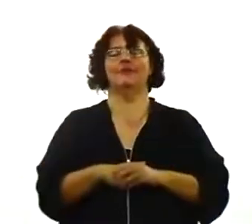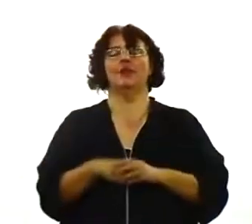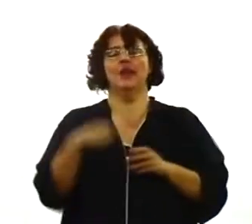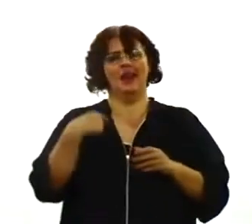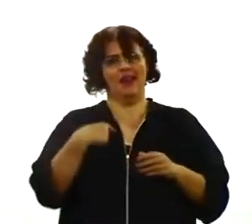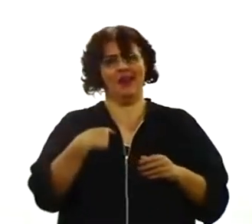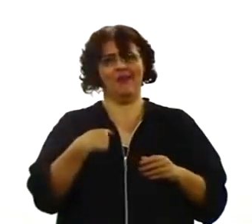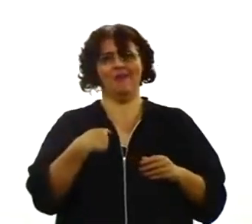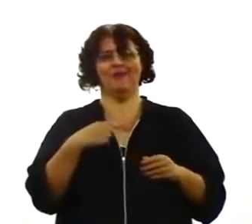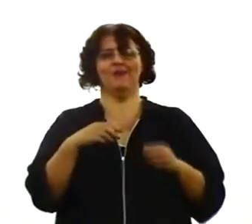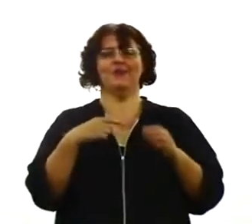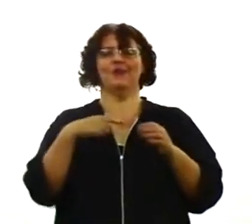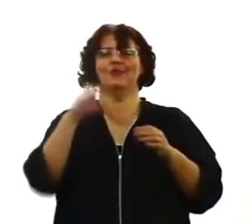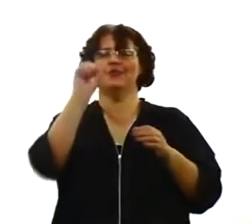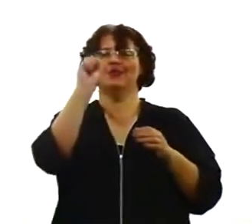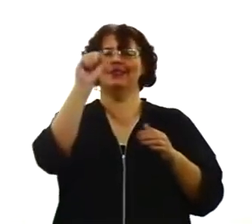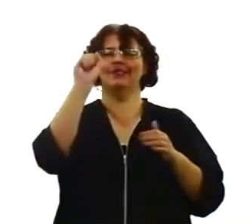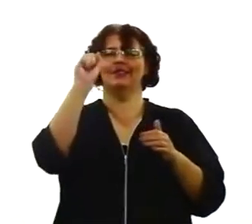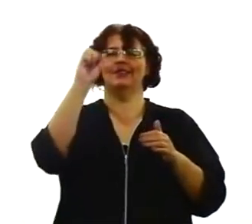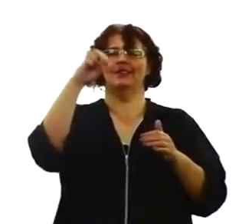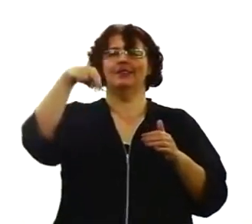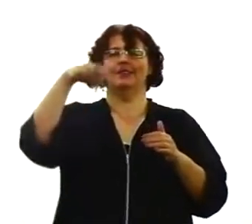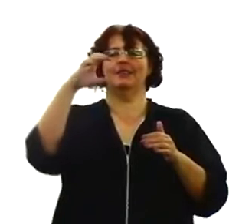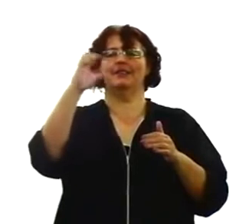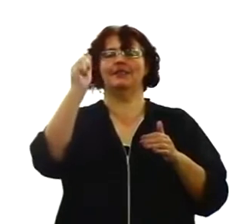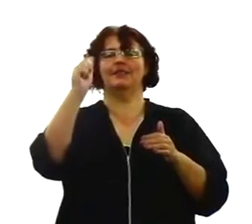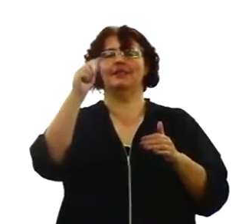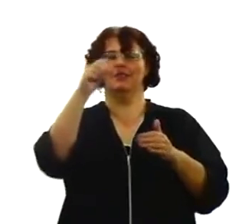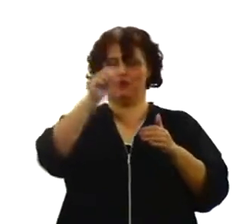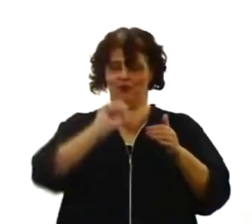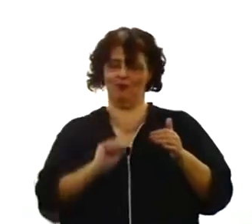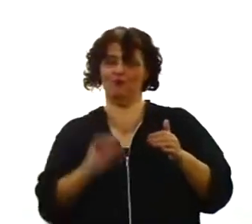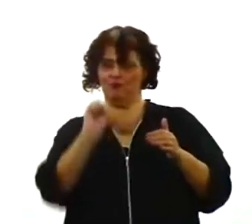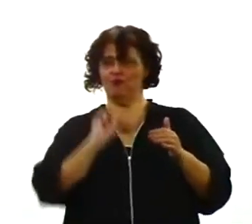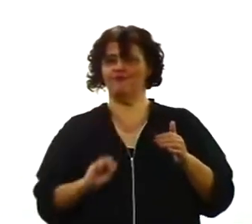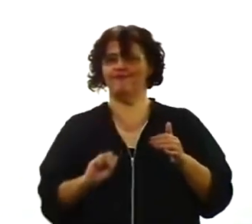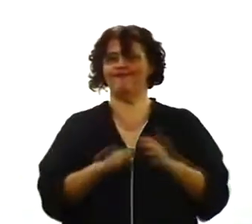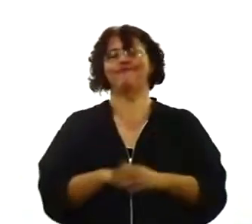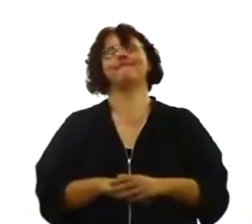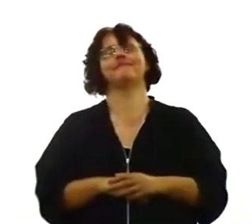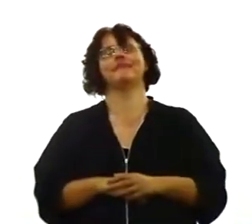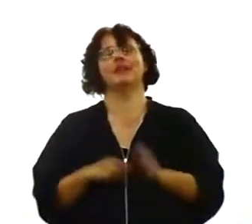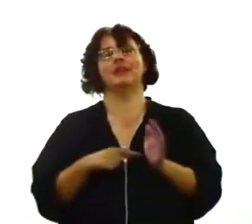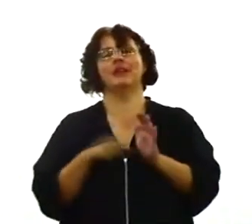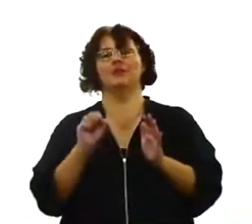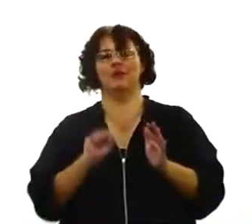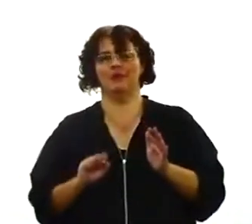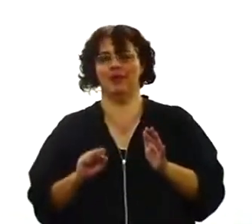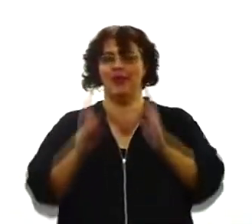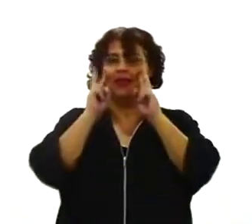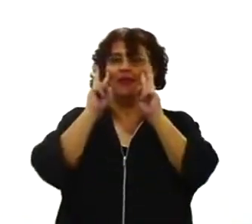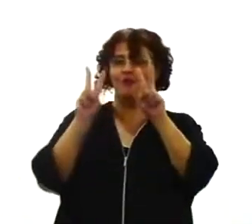né? Eu me lembro que quando dava dezembro, começo de janeiro, os parreirais